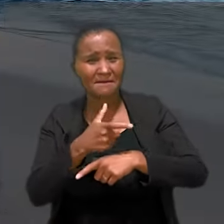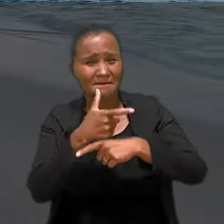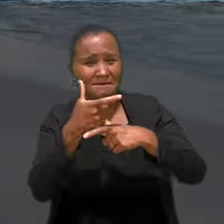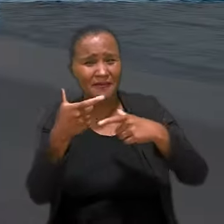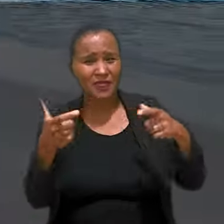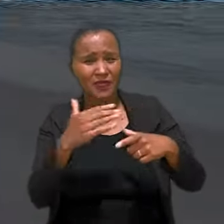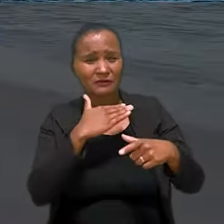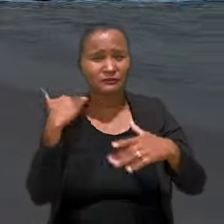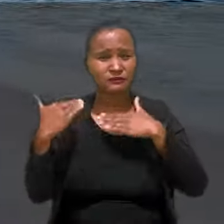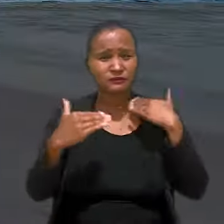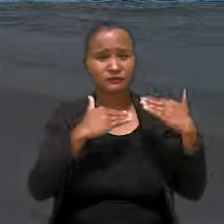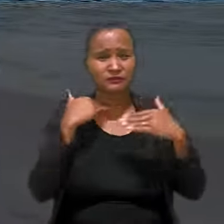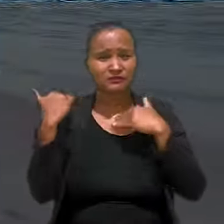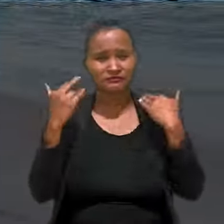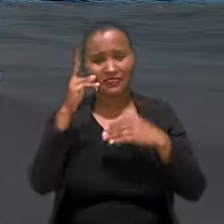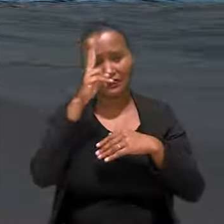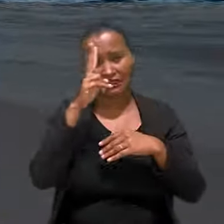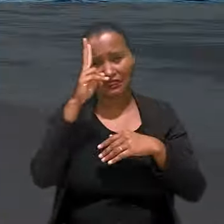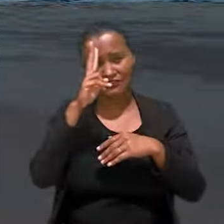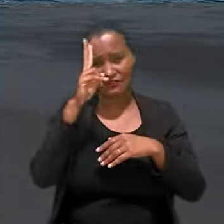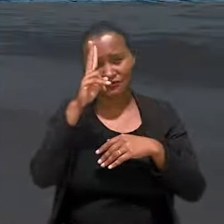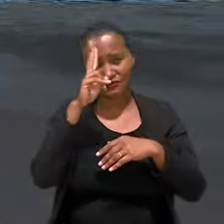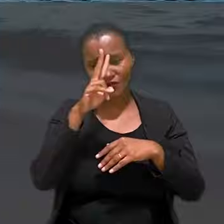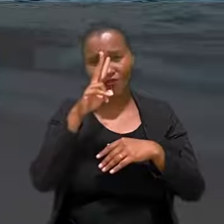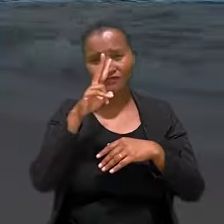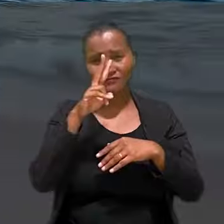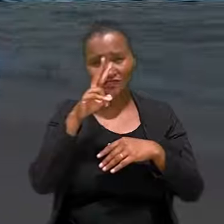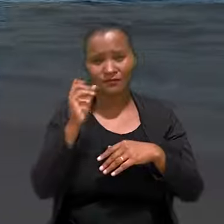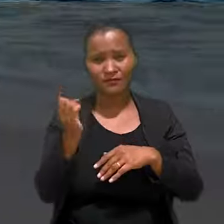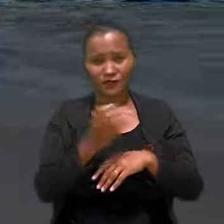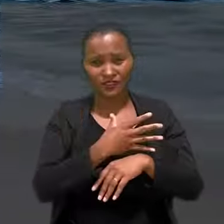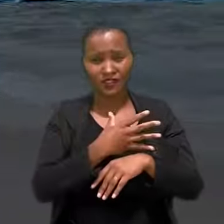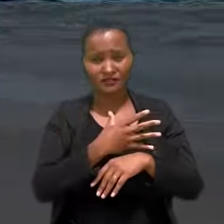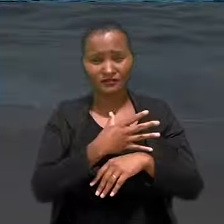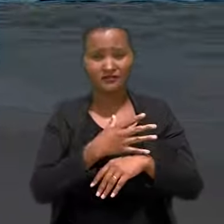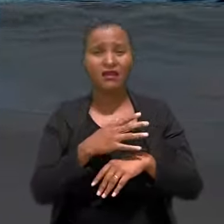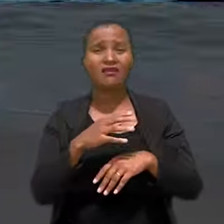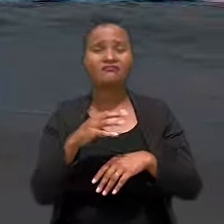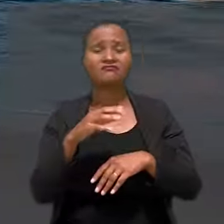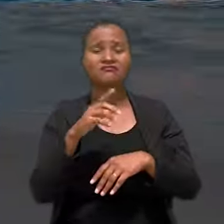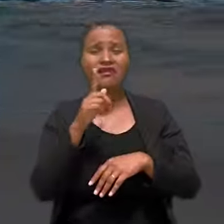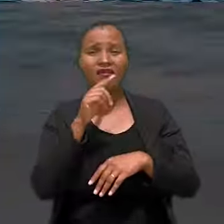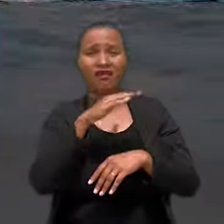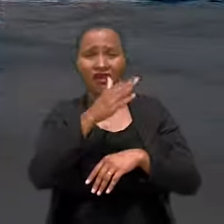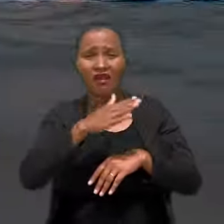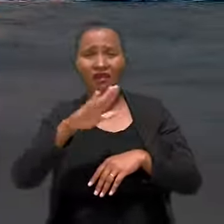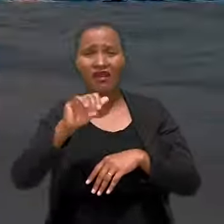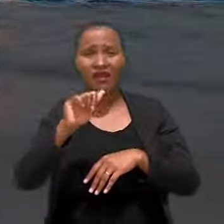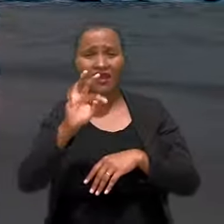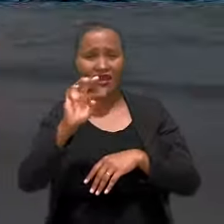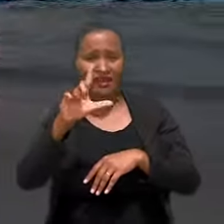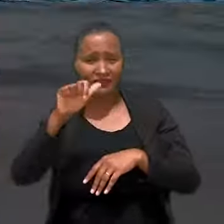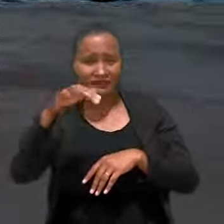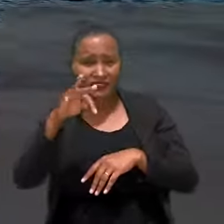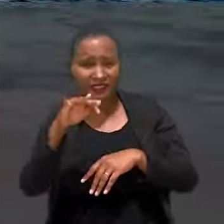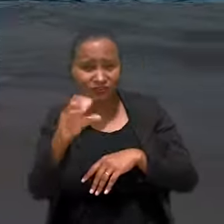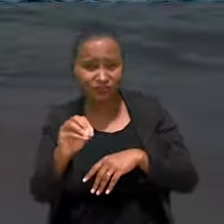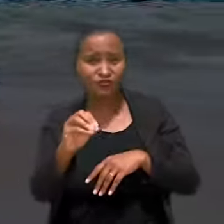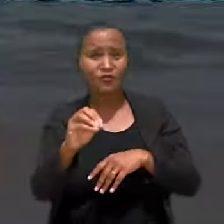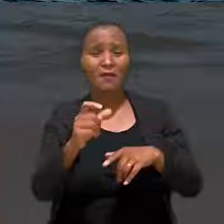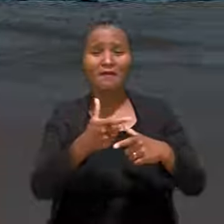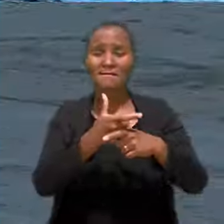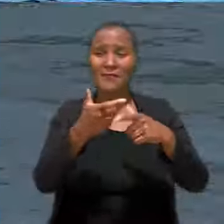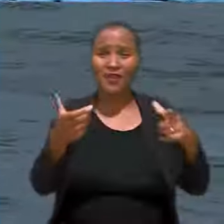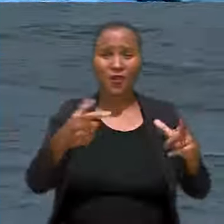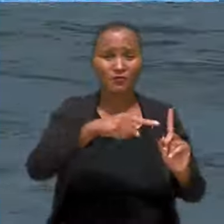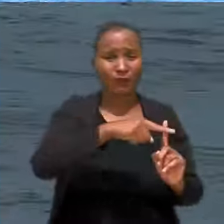genocídio da história moderna. O Atlântico é considerado o maior cemitério da história moderna. Então, é importante dizer que aquela população